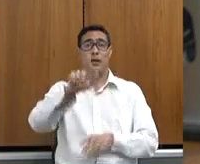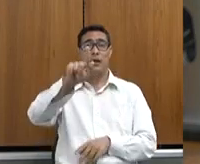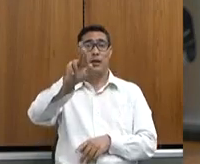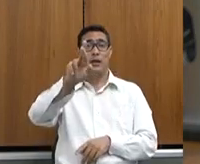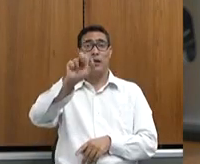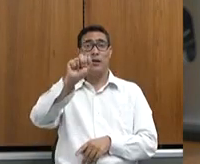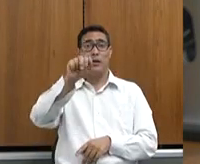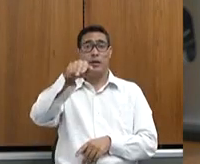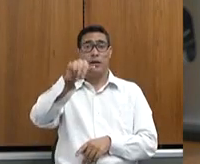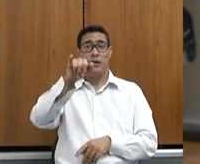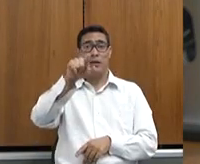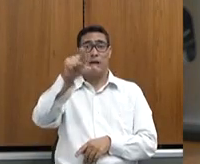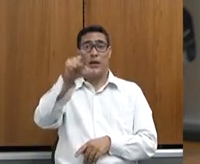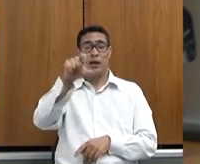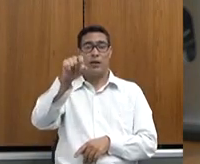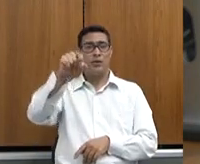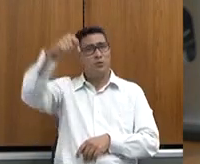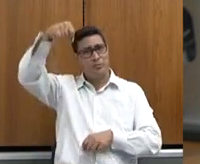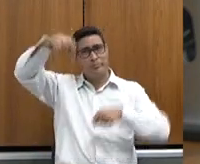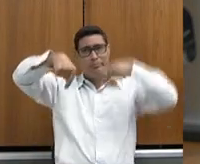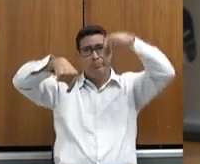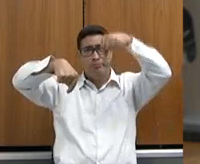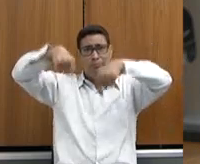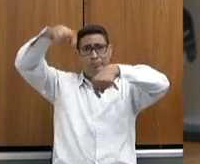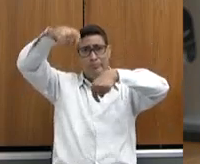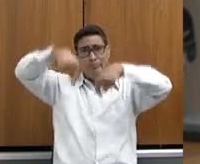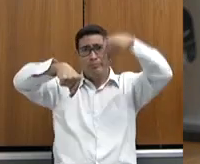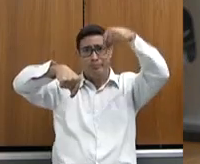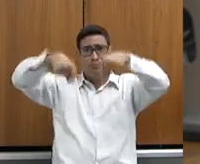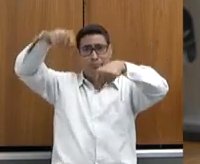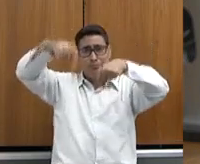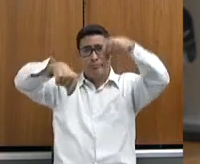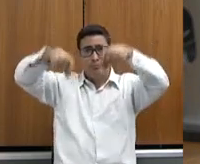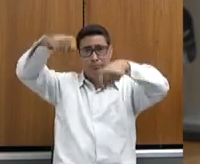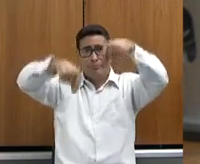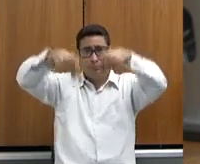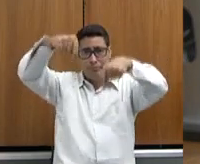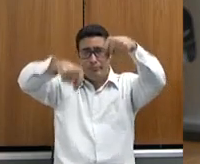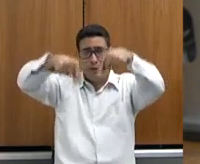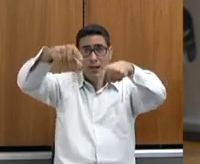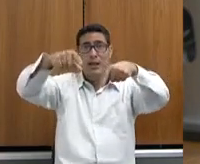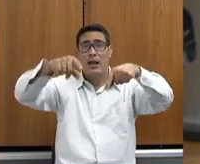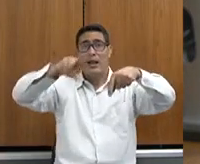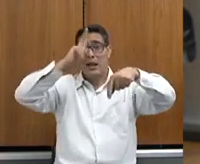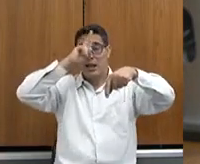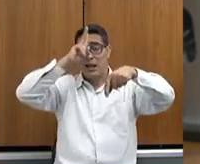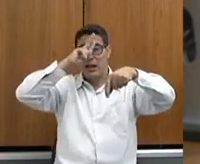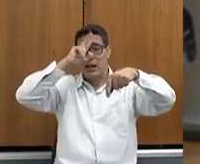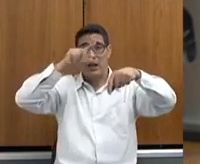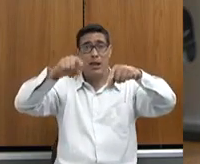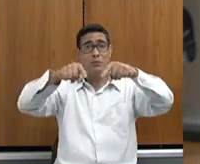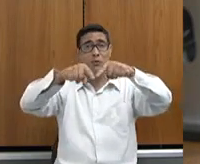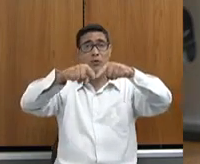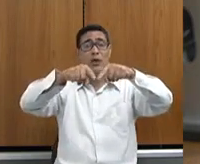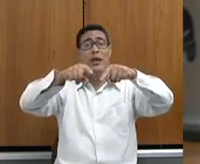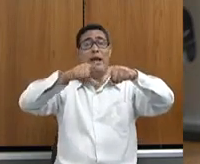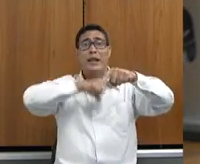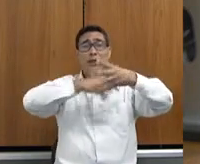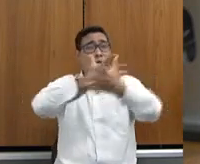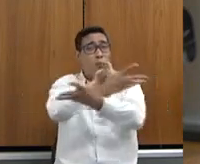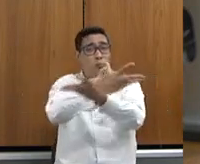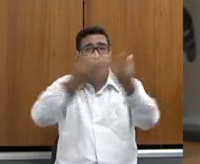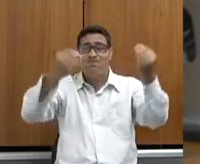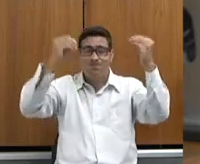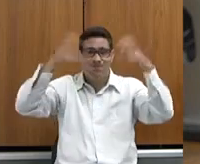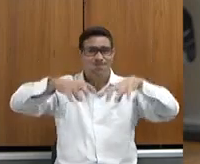não é algo geral, mas em termos de hectares, é coisa, eu não me lembro um ano que pegou tanta chuva de granizo, principalmente na